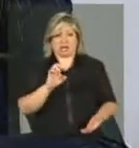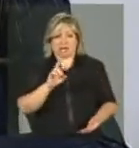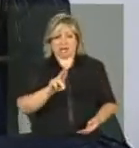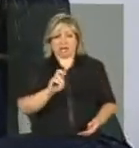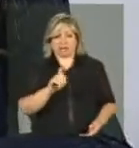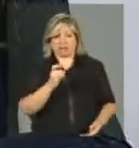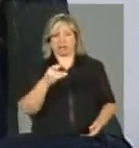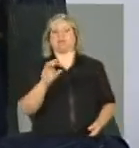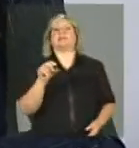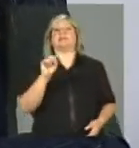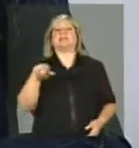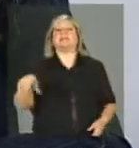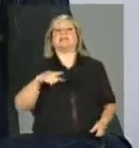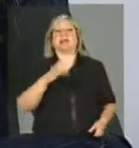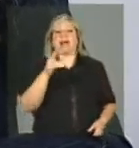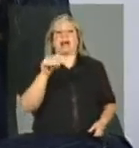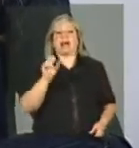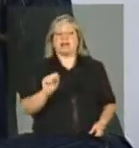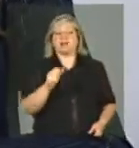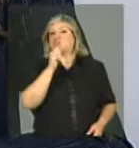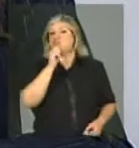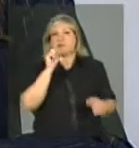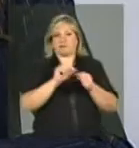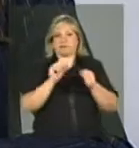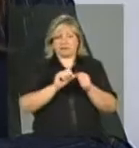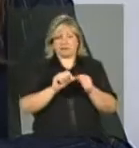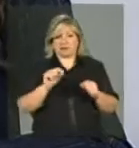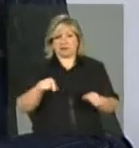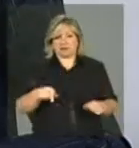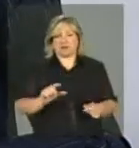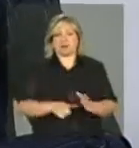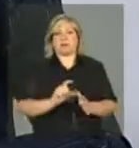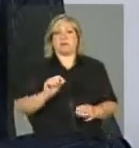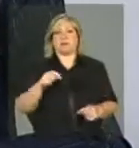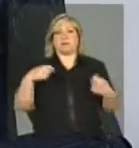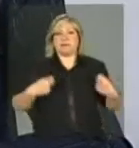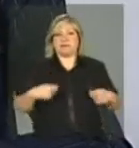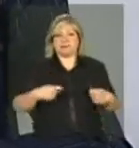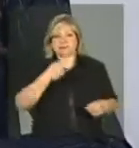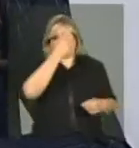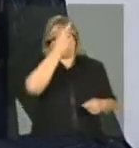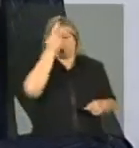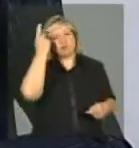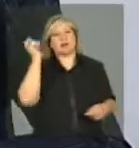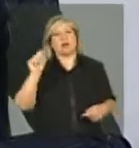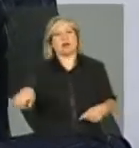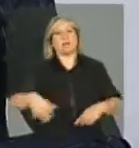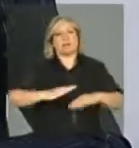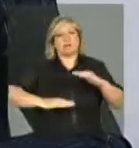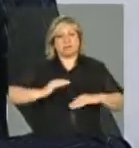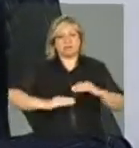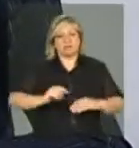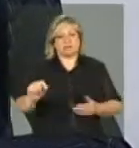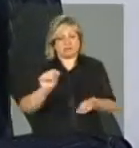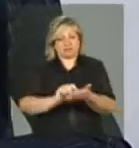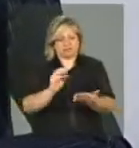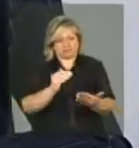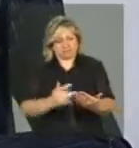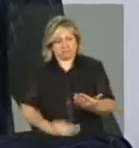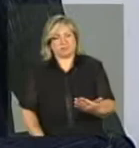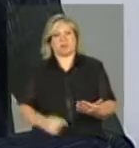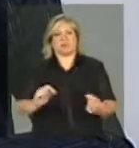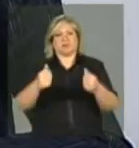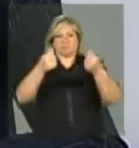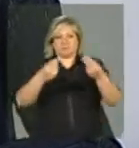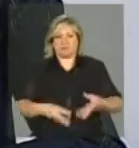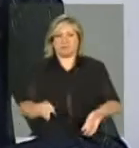diretamente, é importante que o profissional faça, preencha a ficha e encaminhe para o gestor do Bolsa Família, para que ele faça